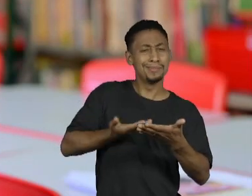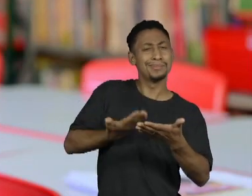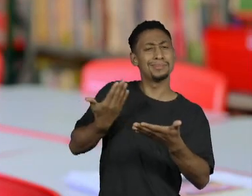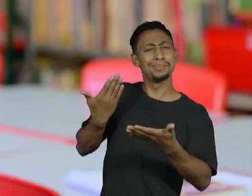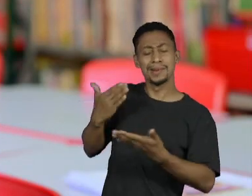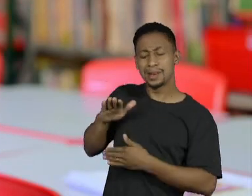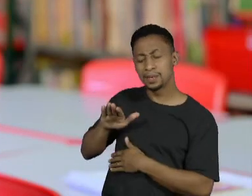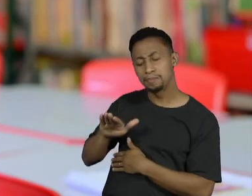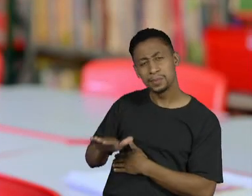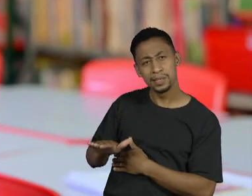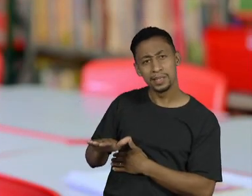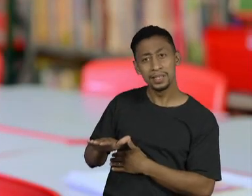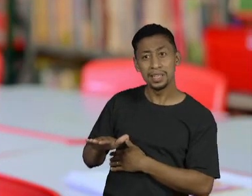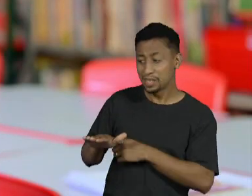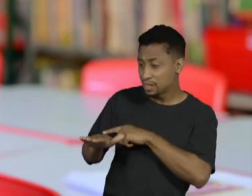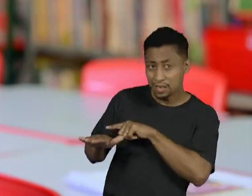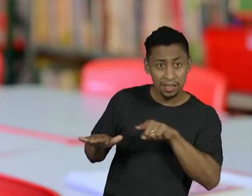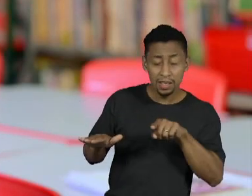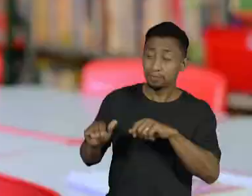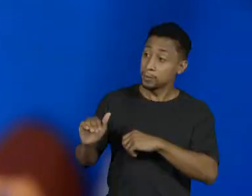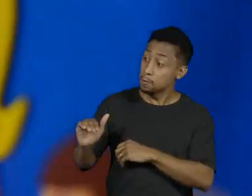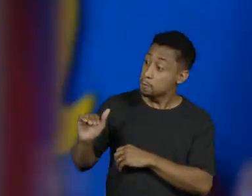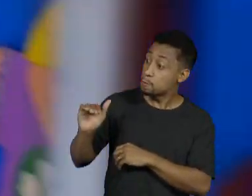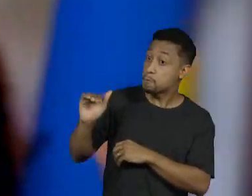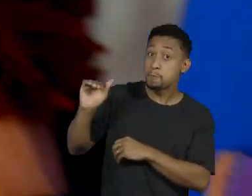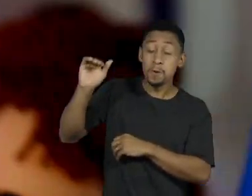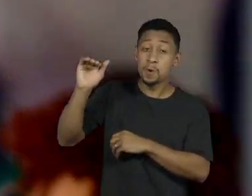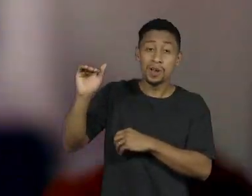pequena, ela não vai ser um hábito leitor.